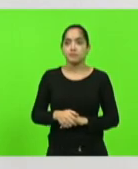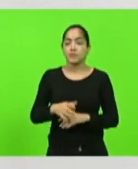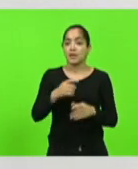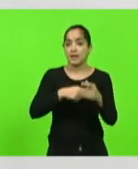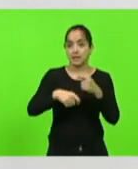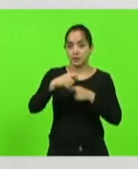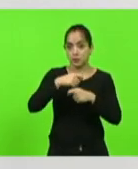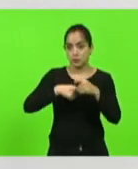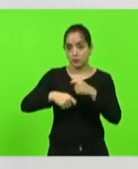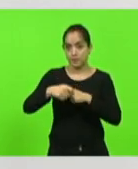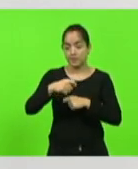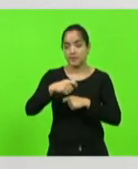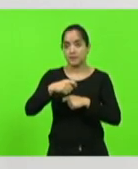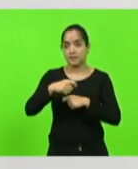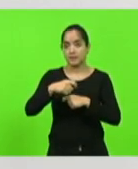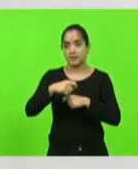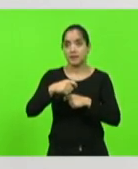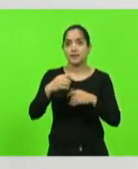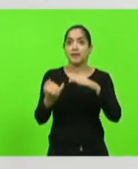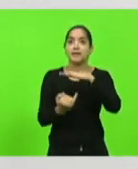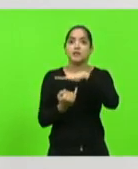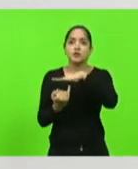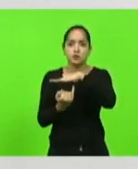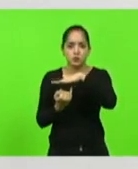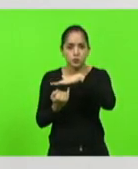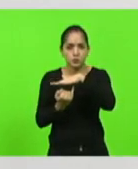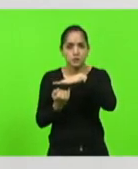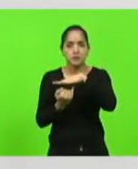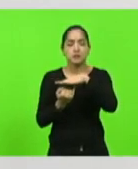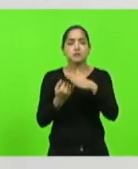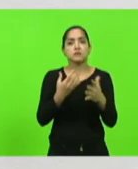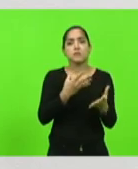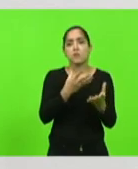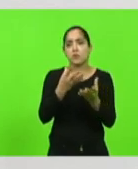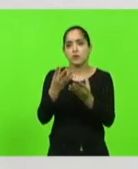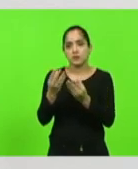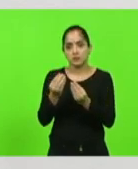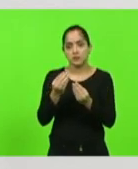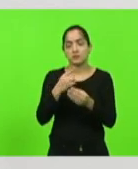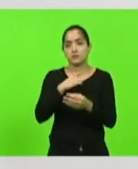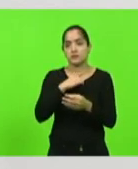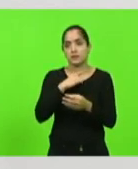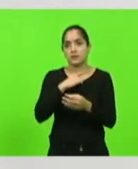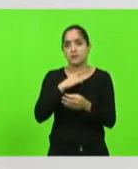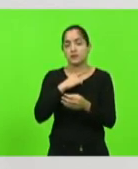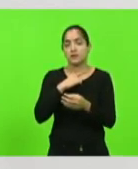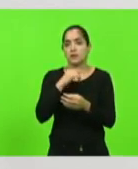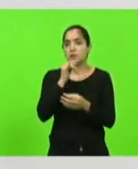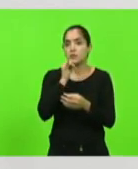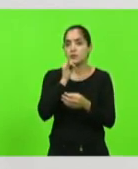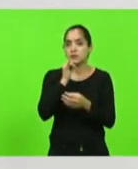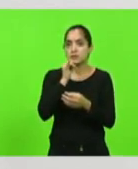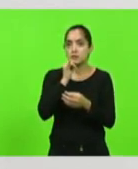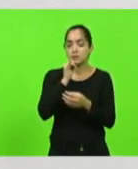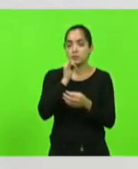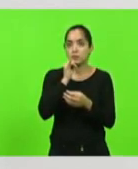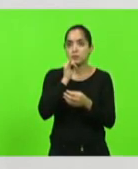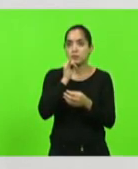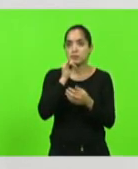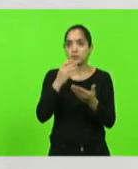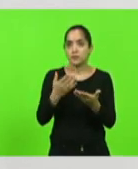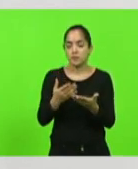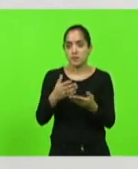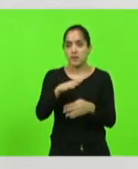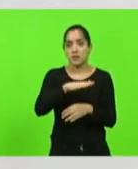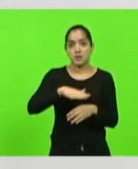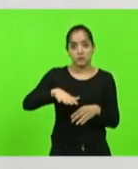muitas indústrias há exemplo do setor